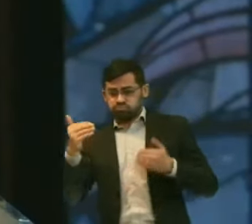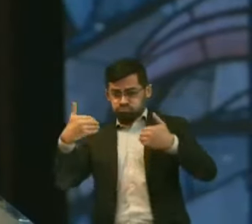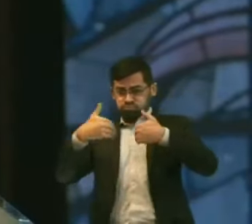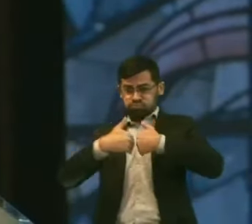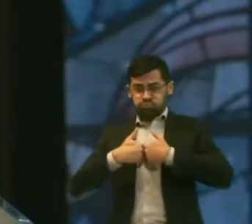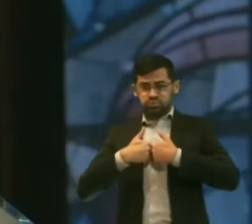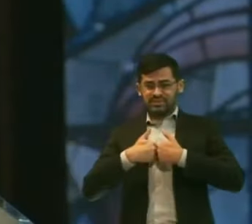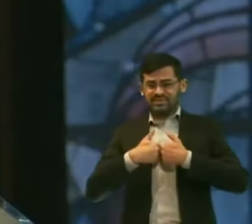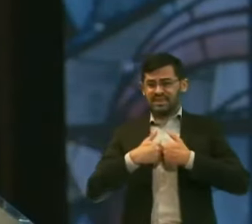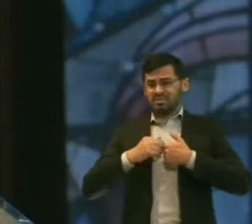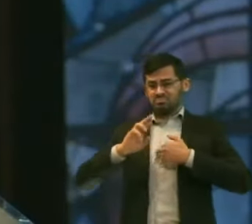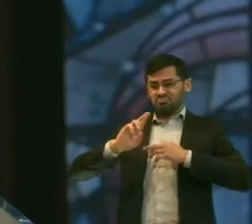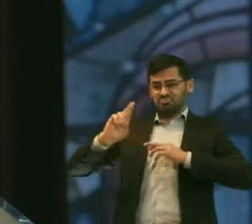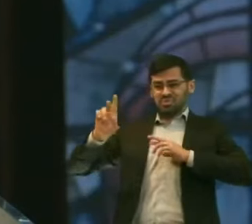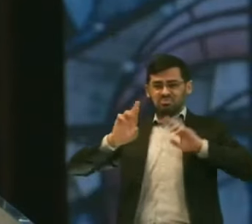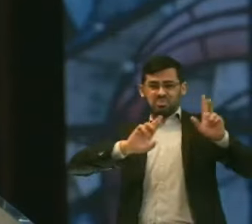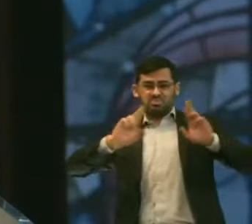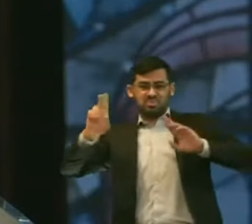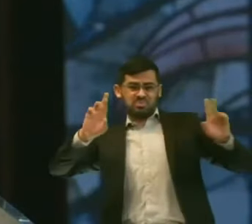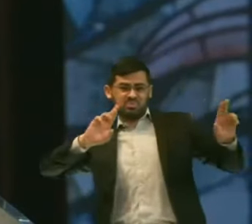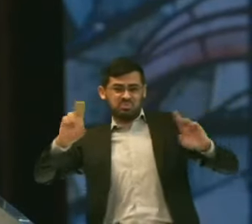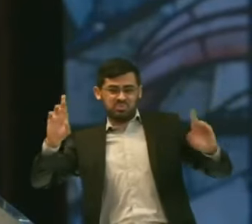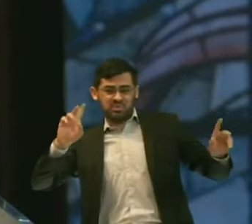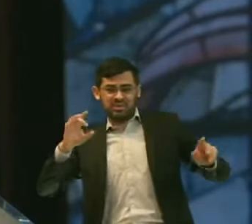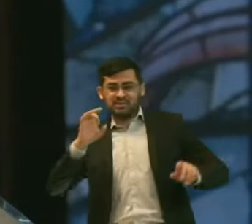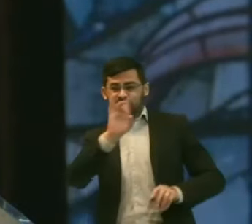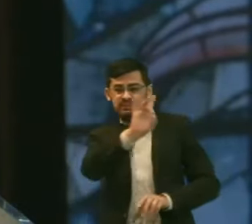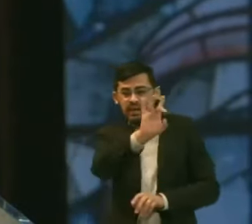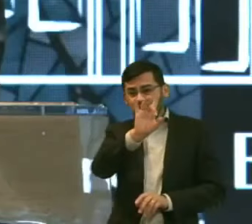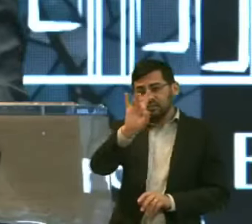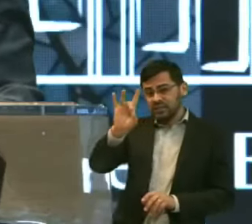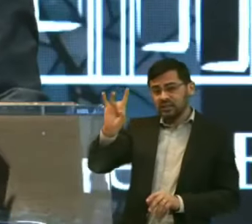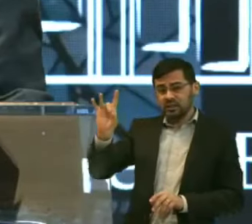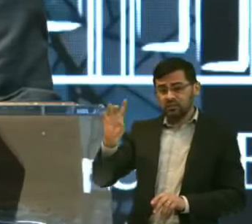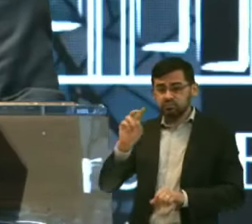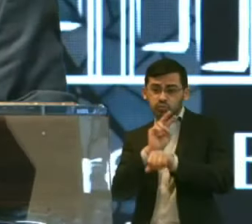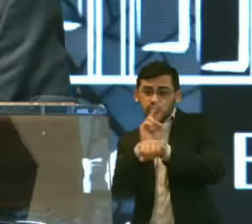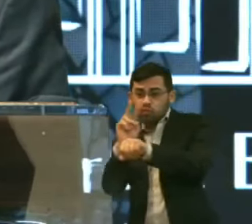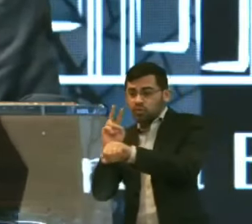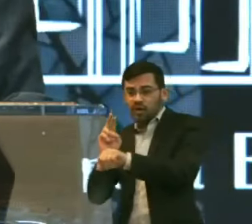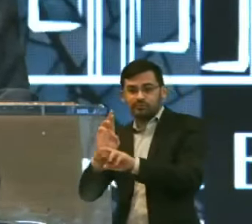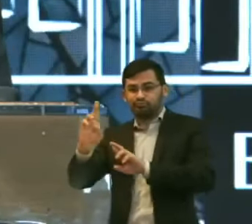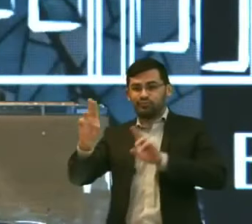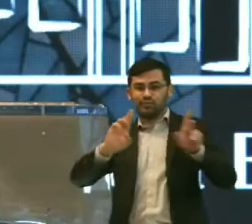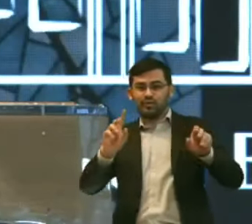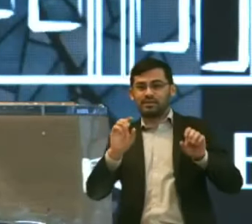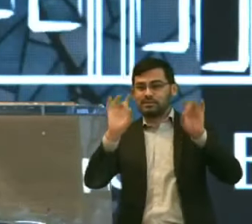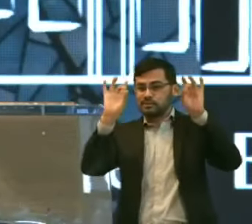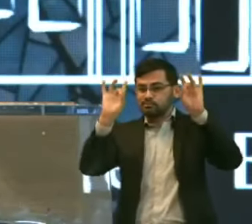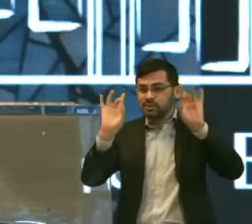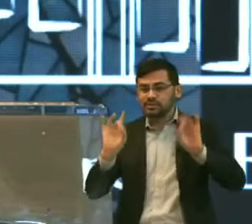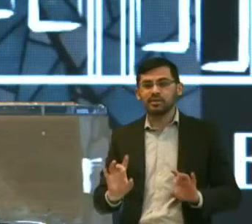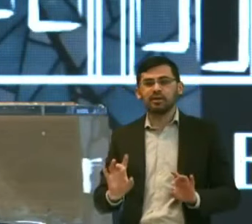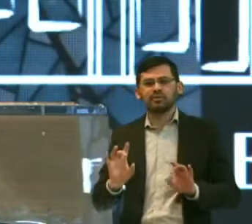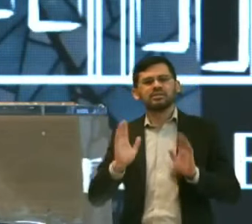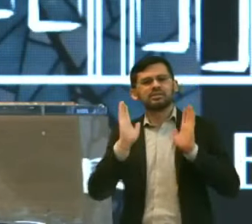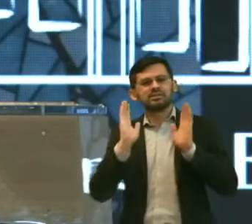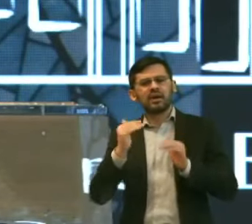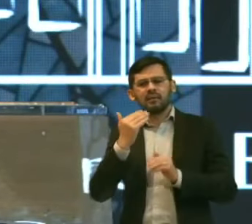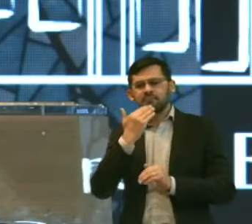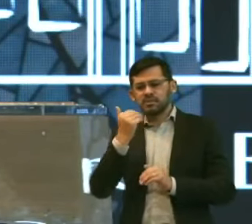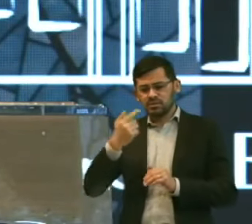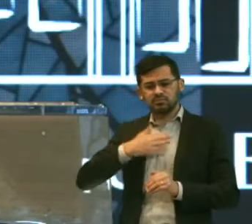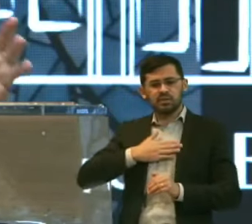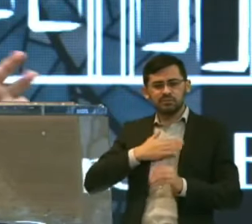autista Ela é imenso Cada um precisa de um tipo de atenção especial Já me foi pedido